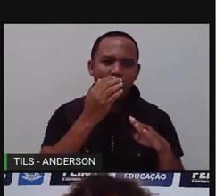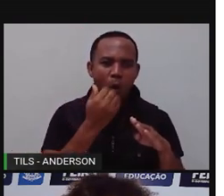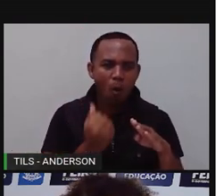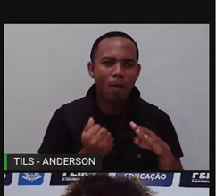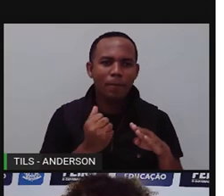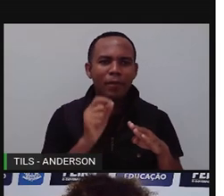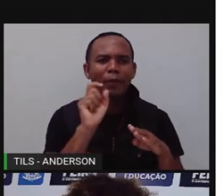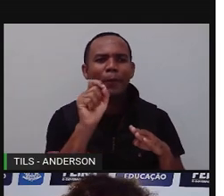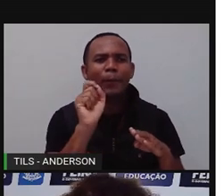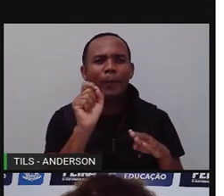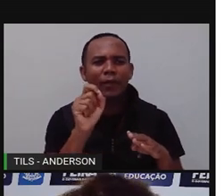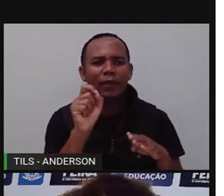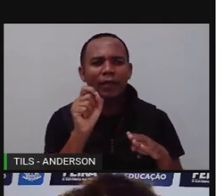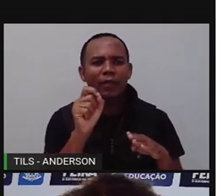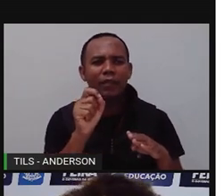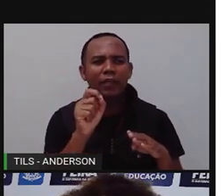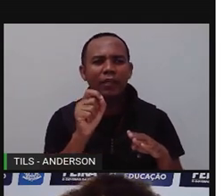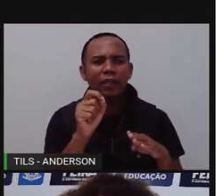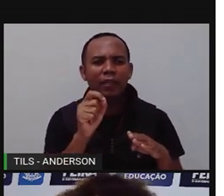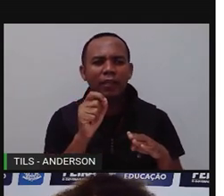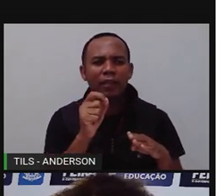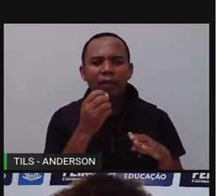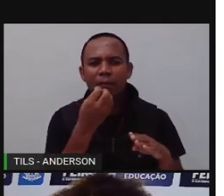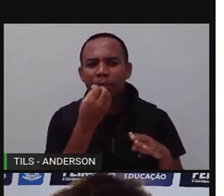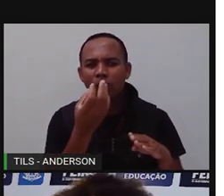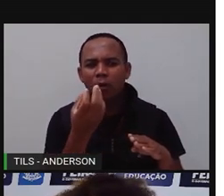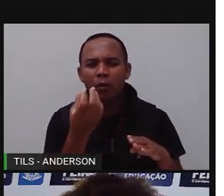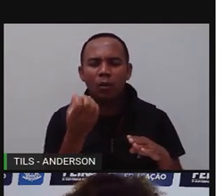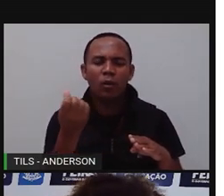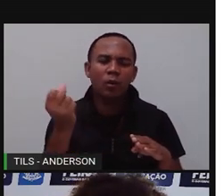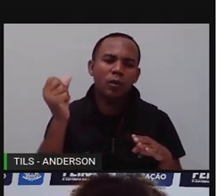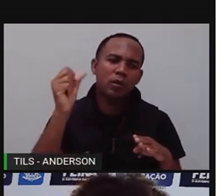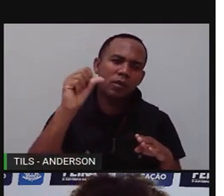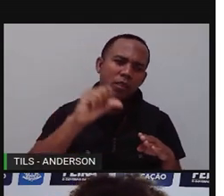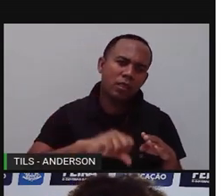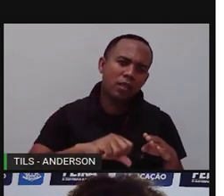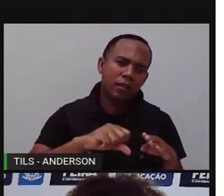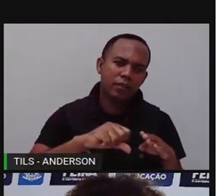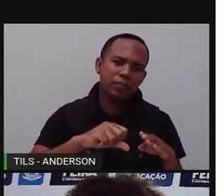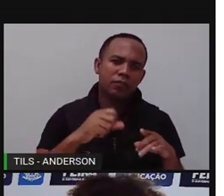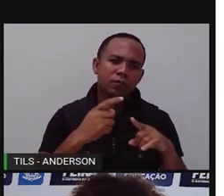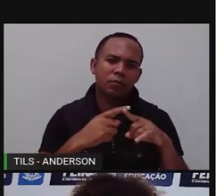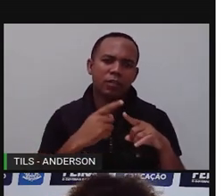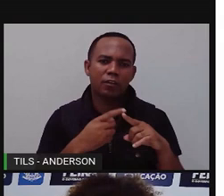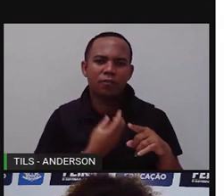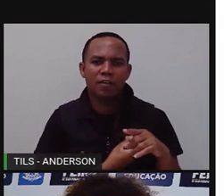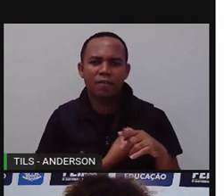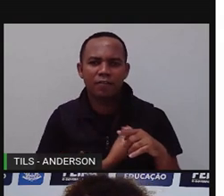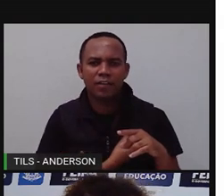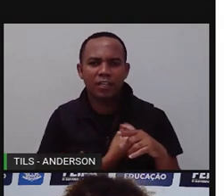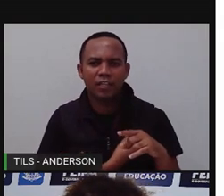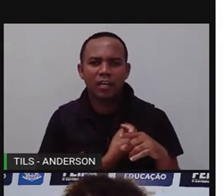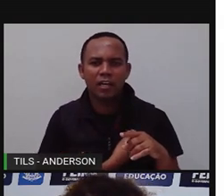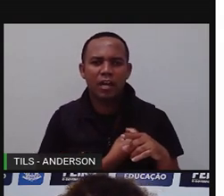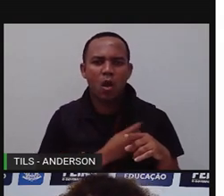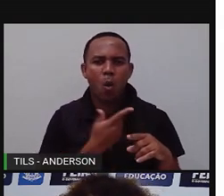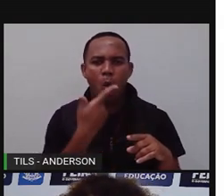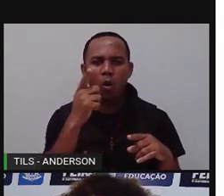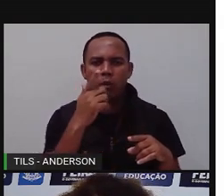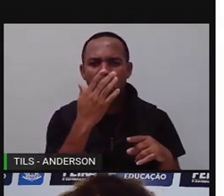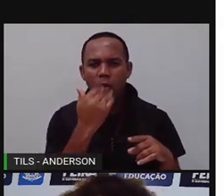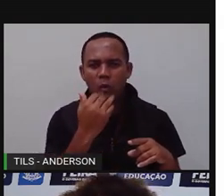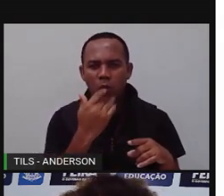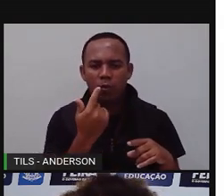Isso aí, né? É uma relação negativa, porque um ser vivo acaba fazendo o Comendo o outro. Nesse último